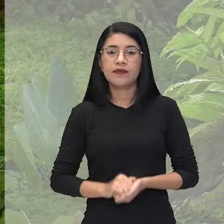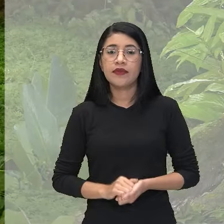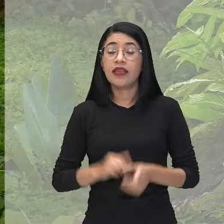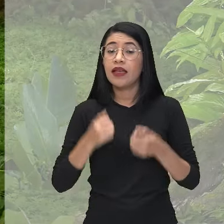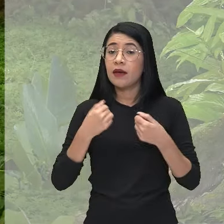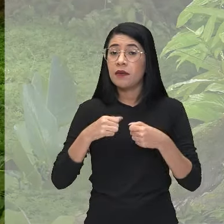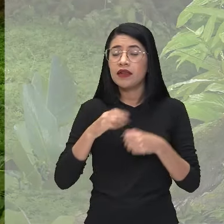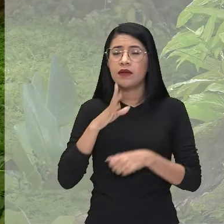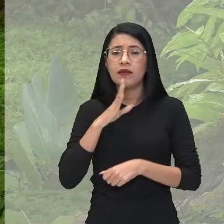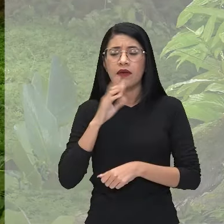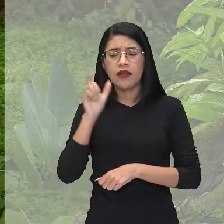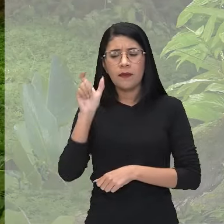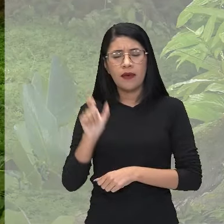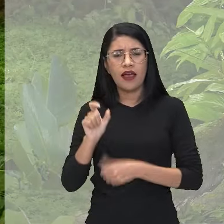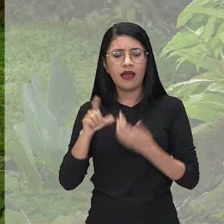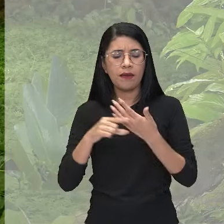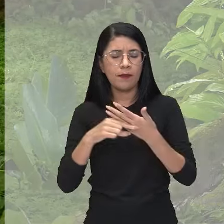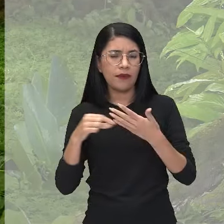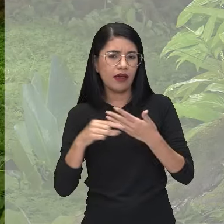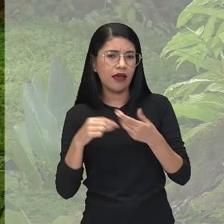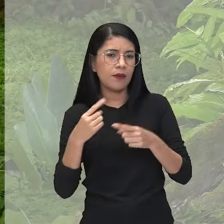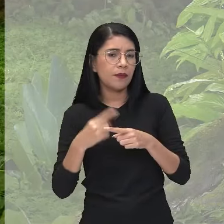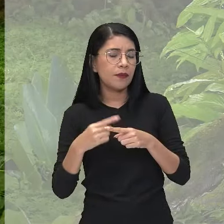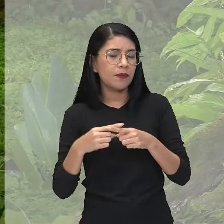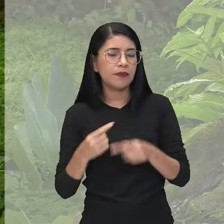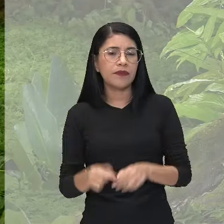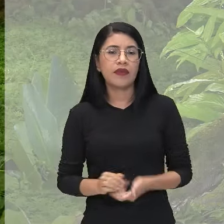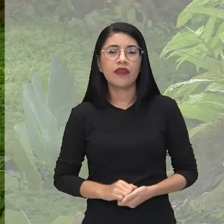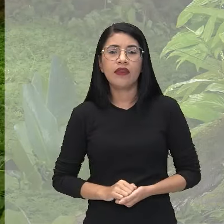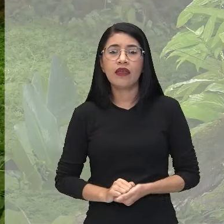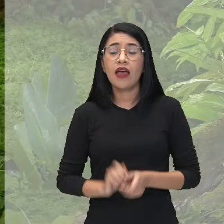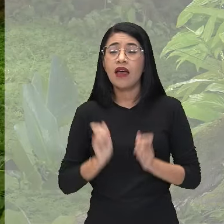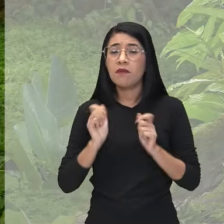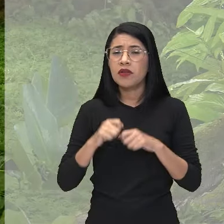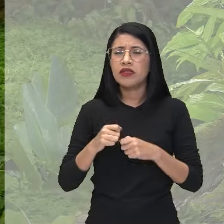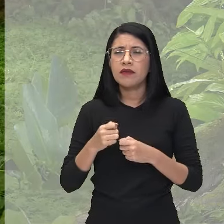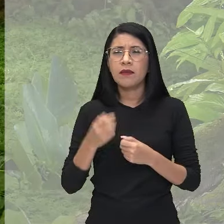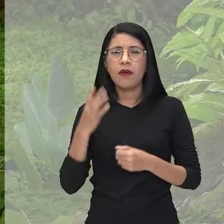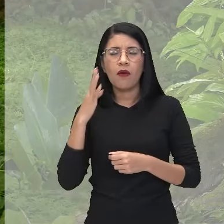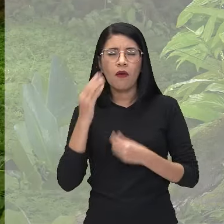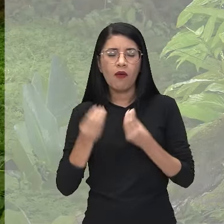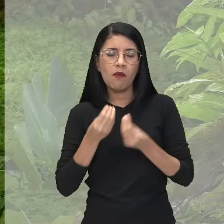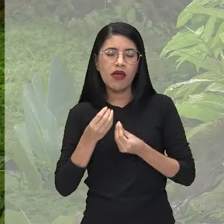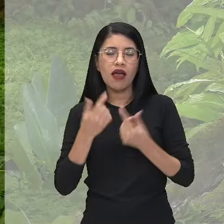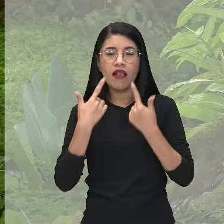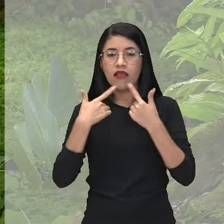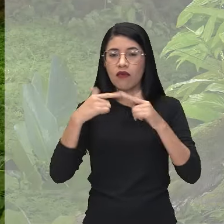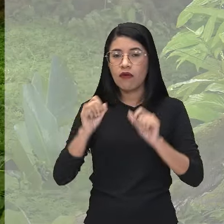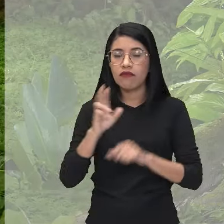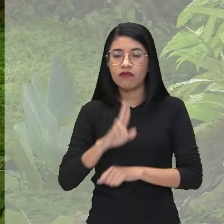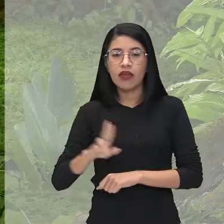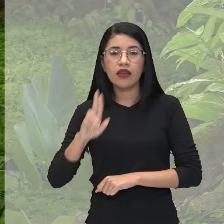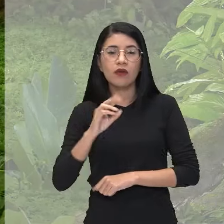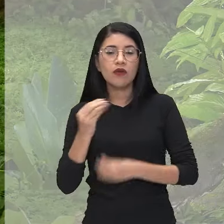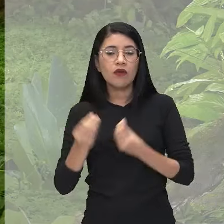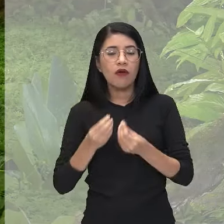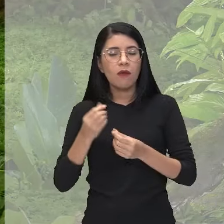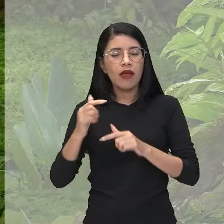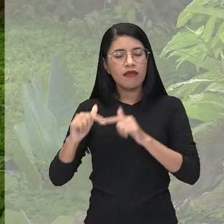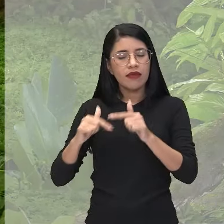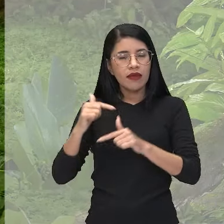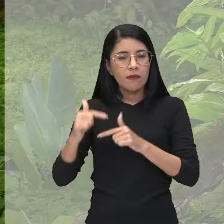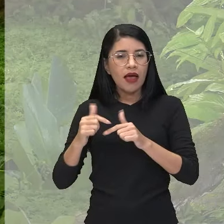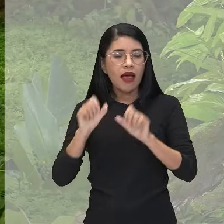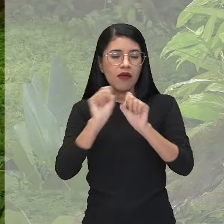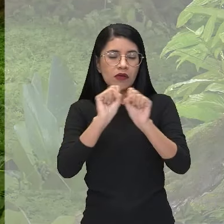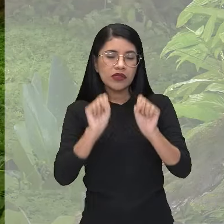conhecer, né, o autor do texto pra gente saber a linguagem que ele utiliza, né? Como que ele trabalha, né? Qual é